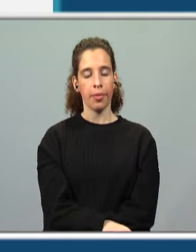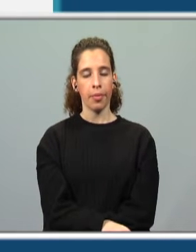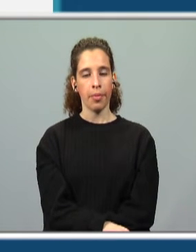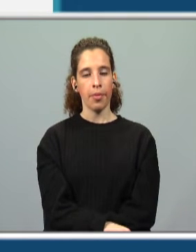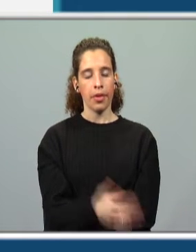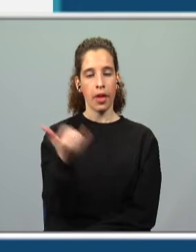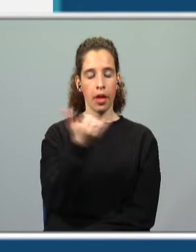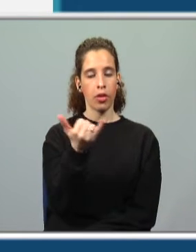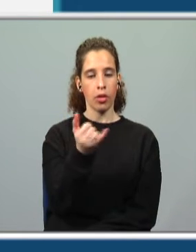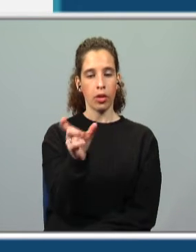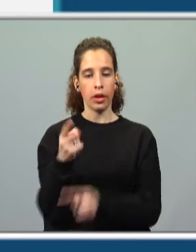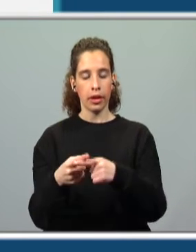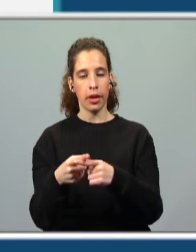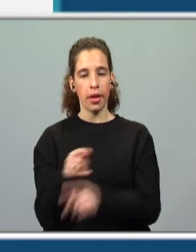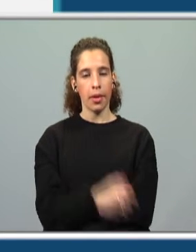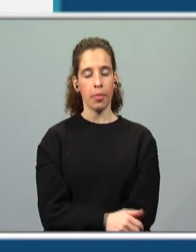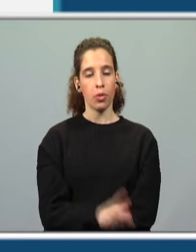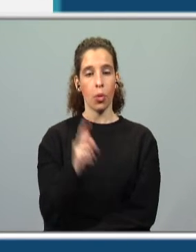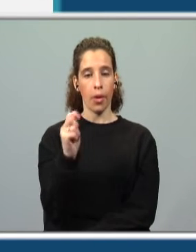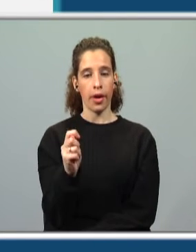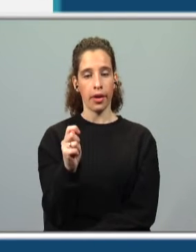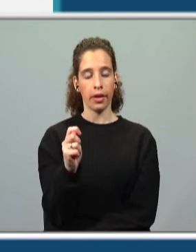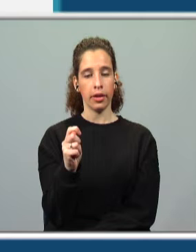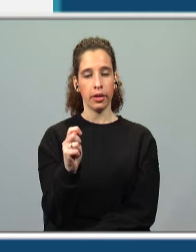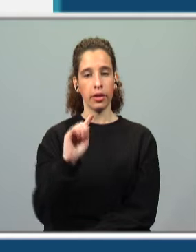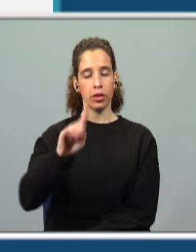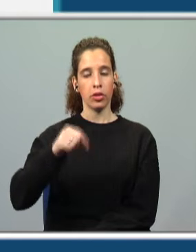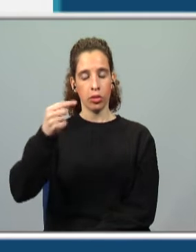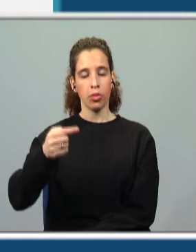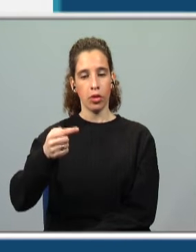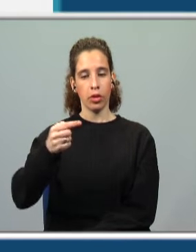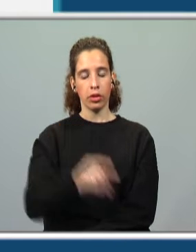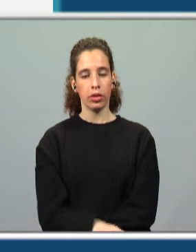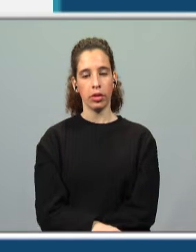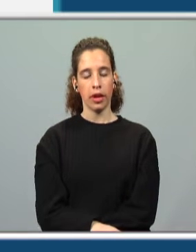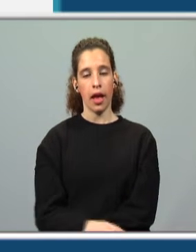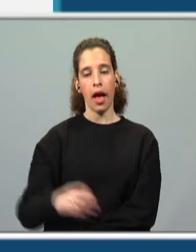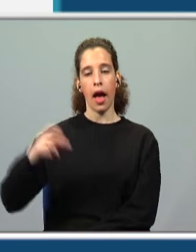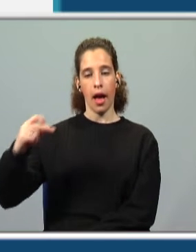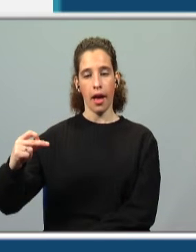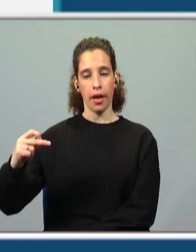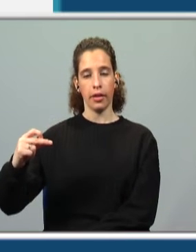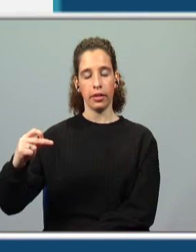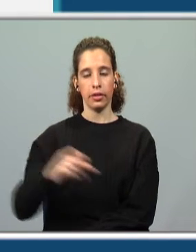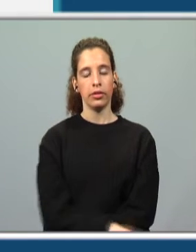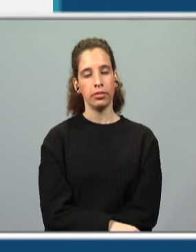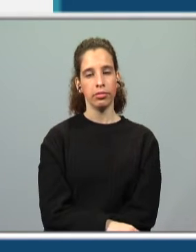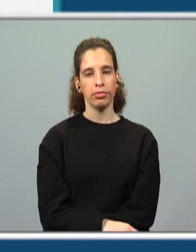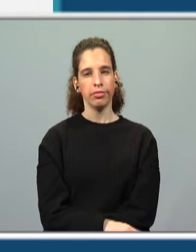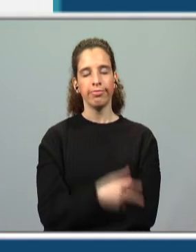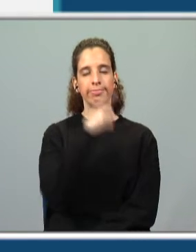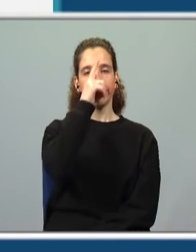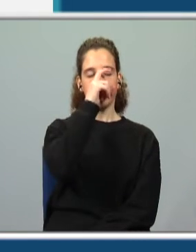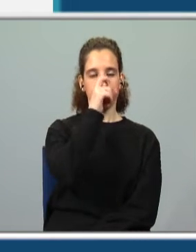segunda sílaba, temos a vogal, E. E depois do espaço, temos a vogal, A. Vocês